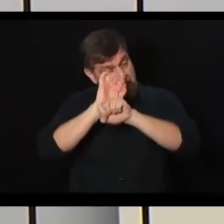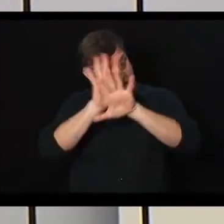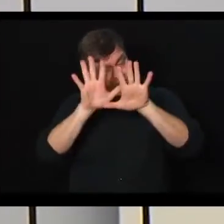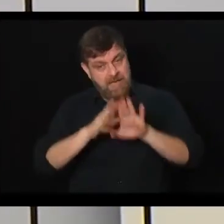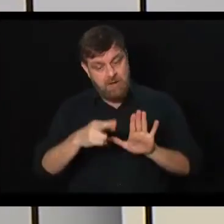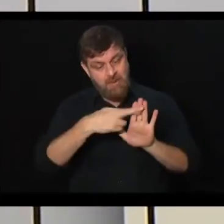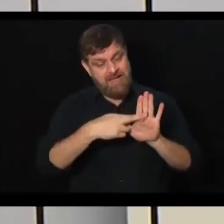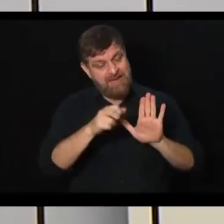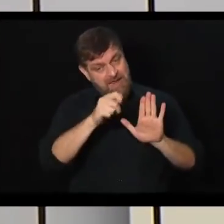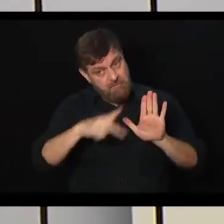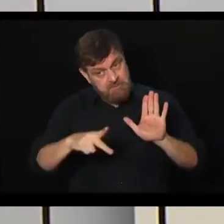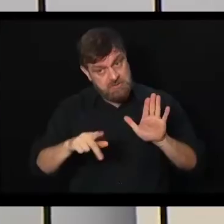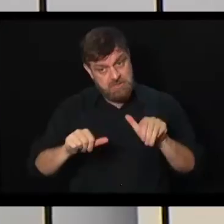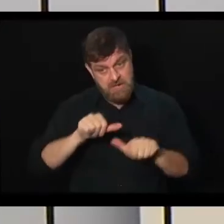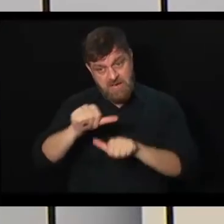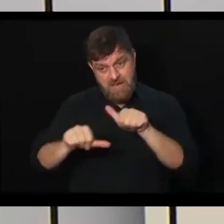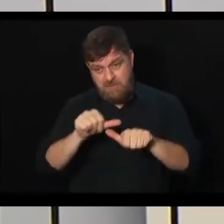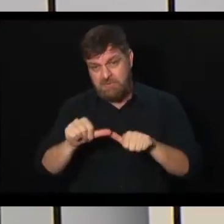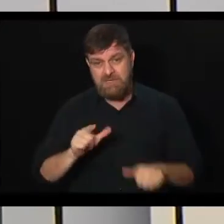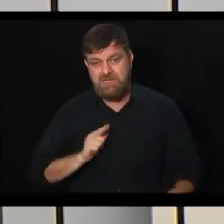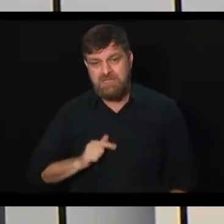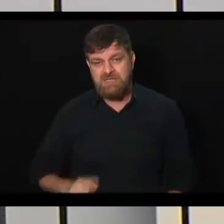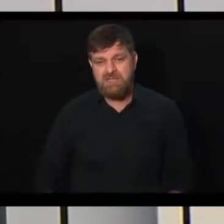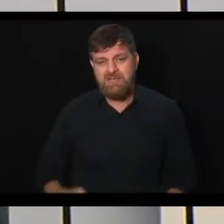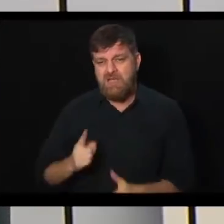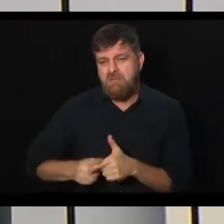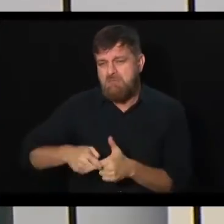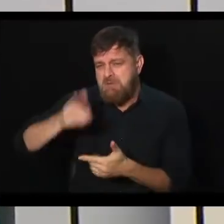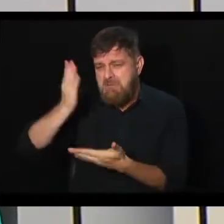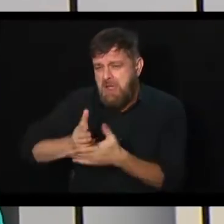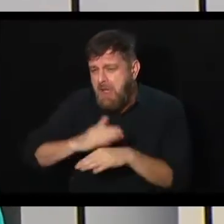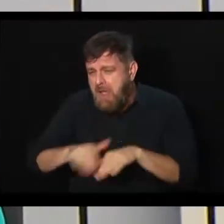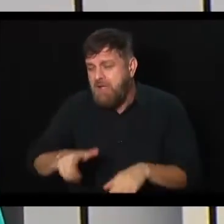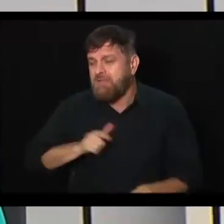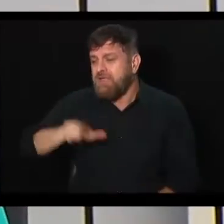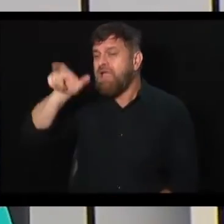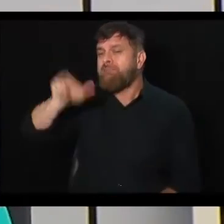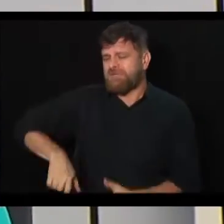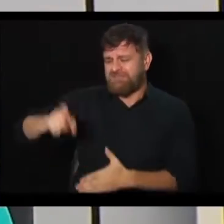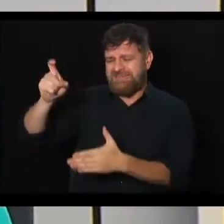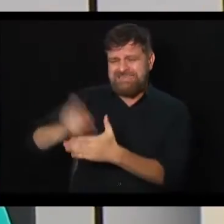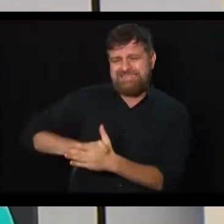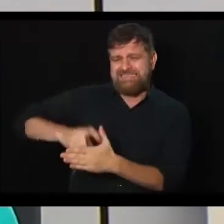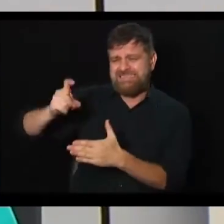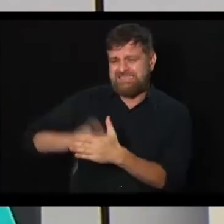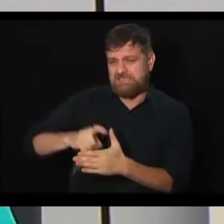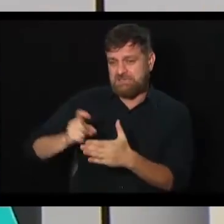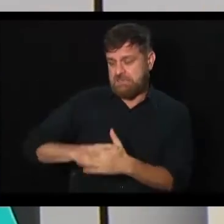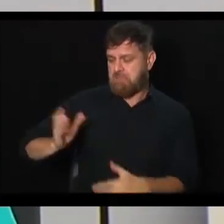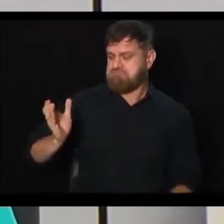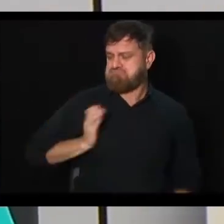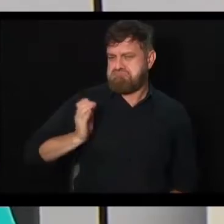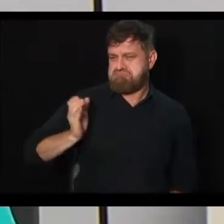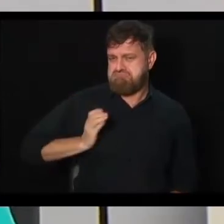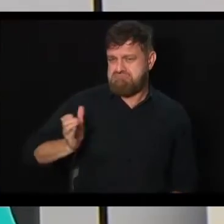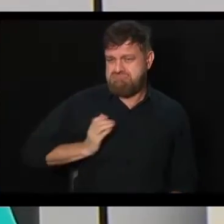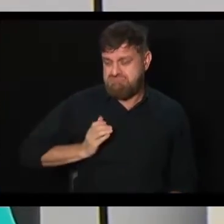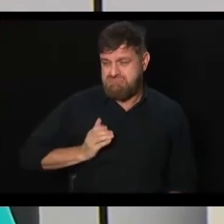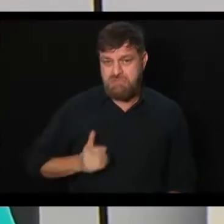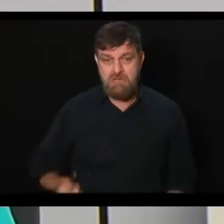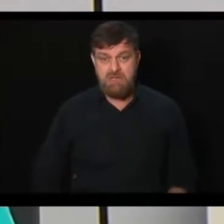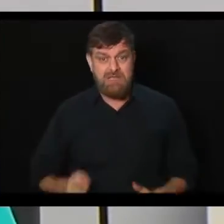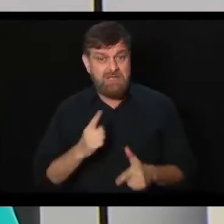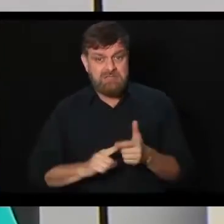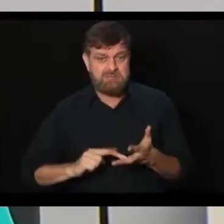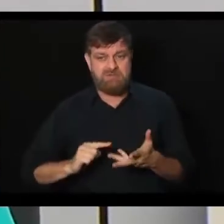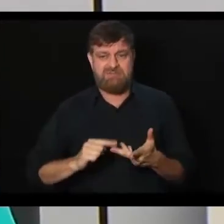Previdência que vem sem querer resolver os grandes devedores da Previdência Social, sem querer resolver os grandes problemas que a